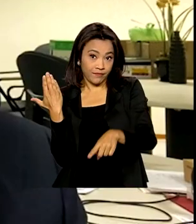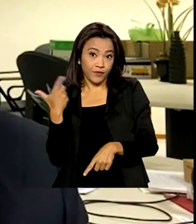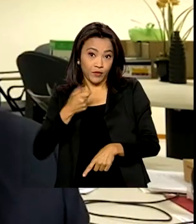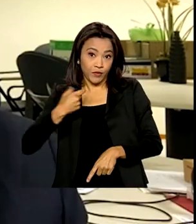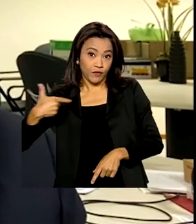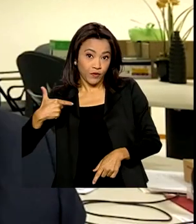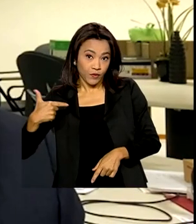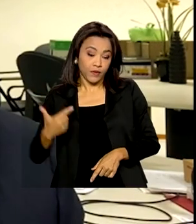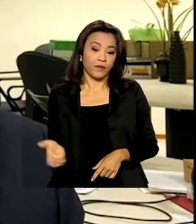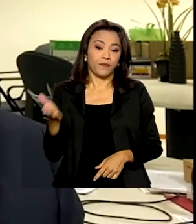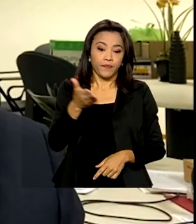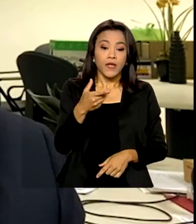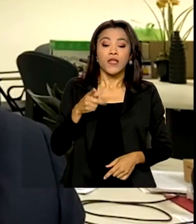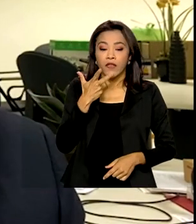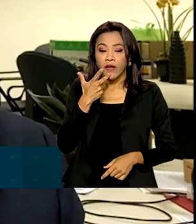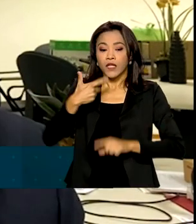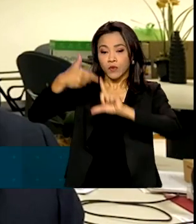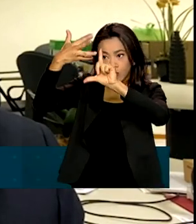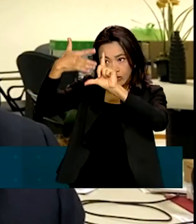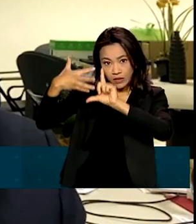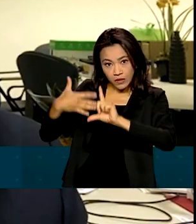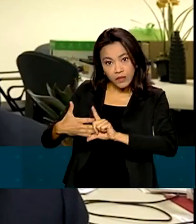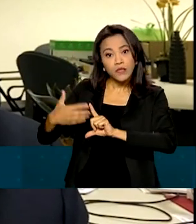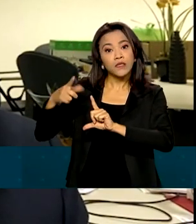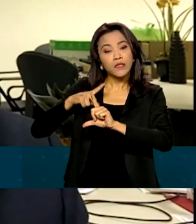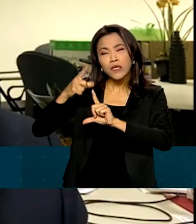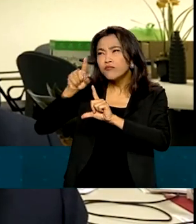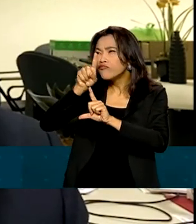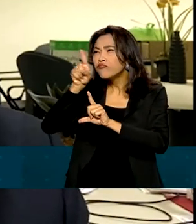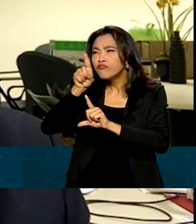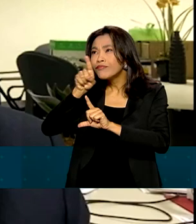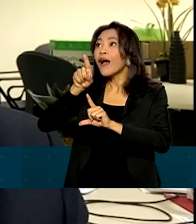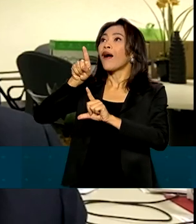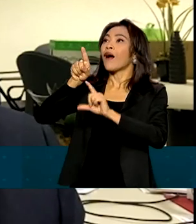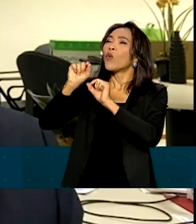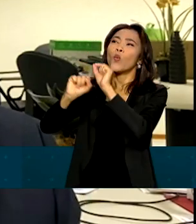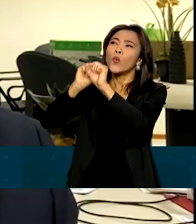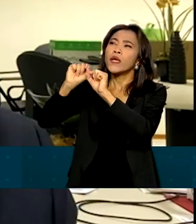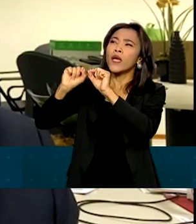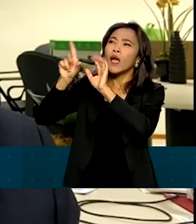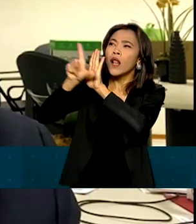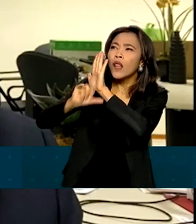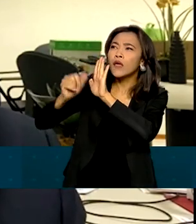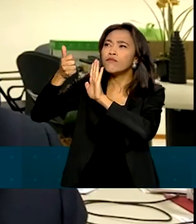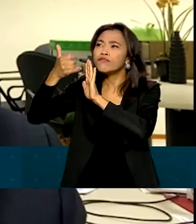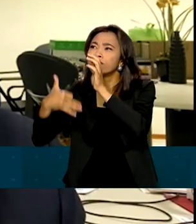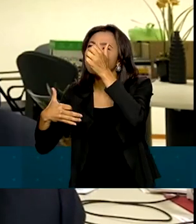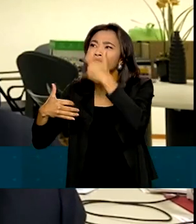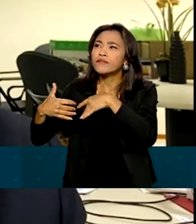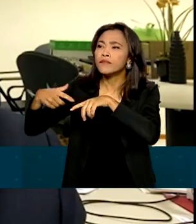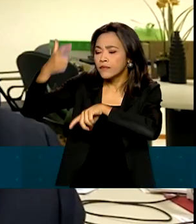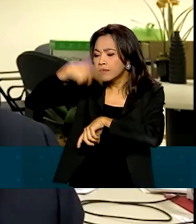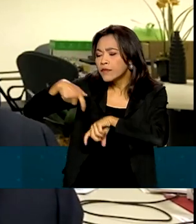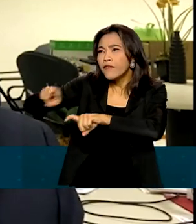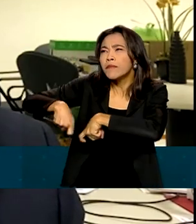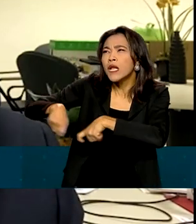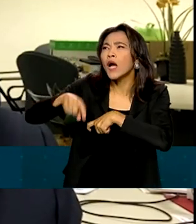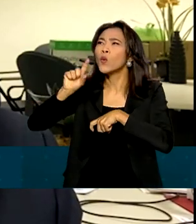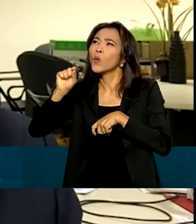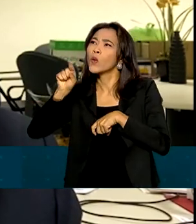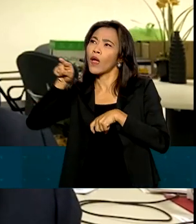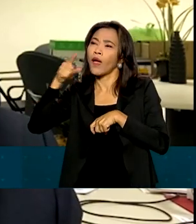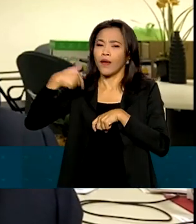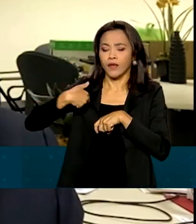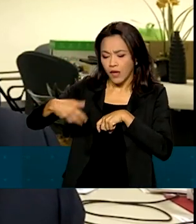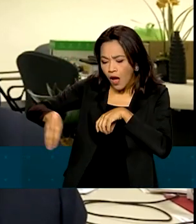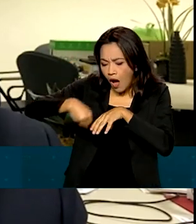No site da Procuradoria também é possível entender o que é, nos termos da lei, agricultor familiar. Aquele que explora a propriedade